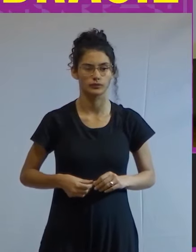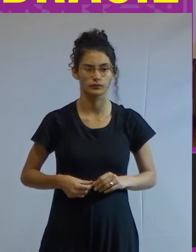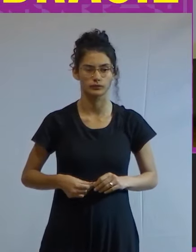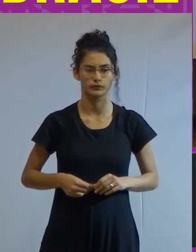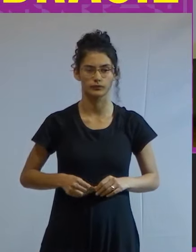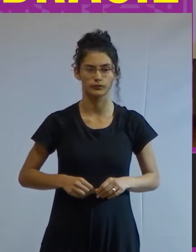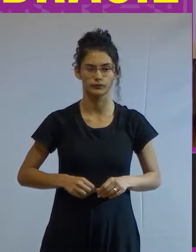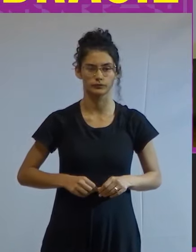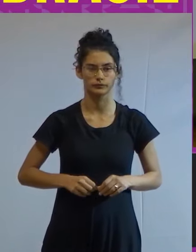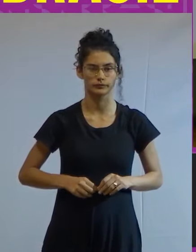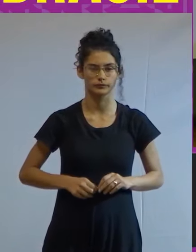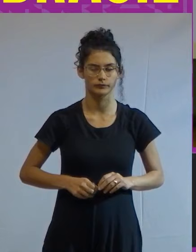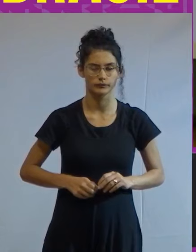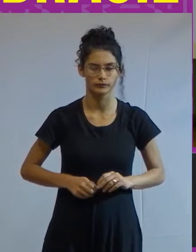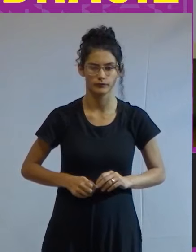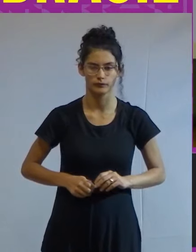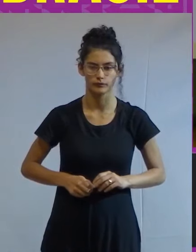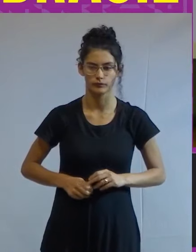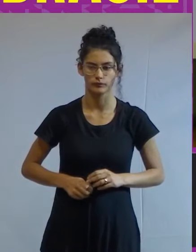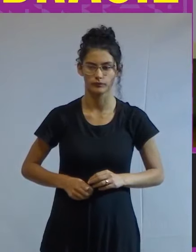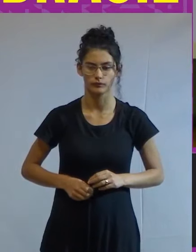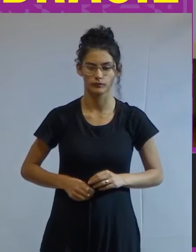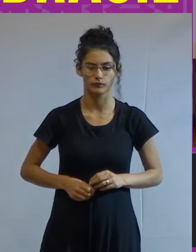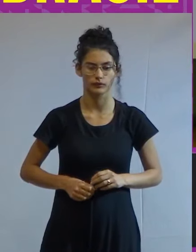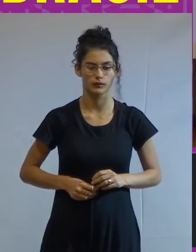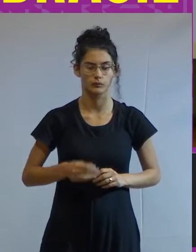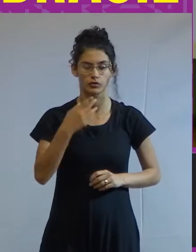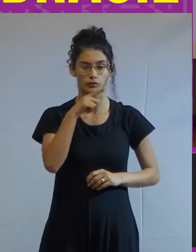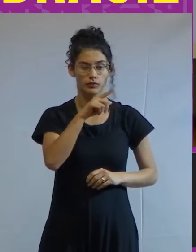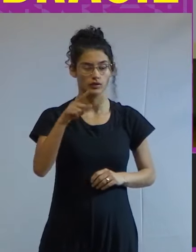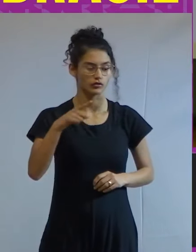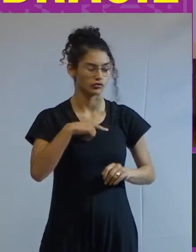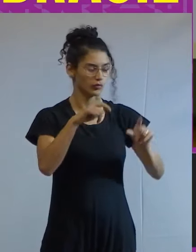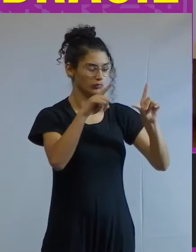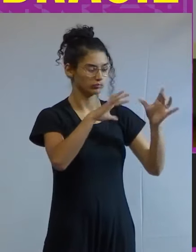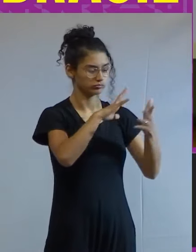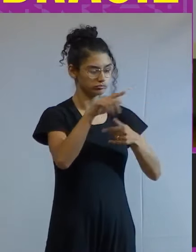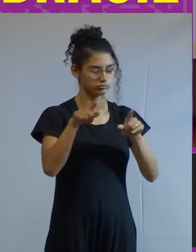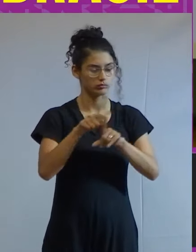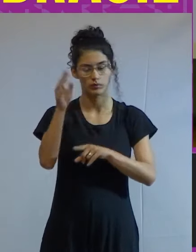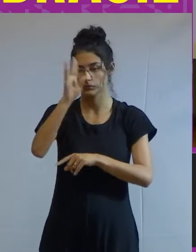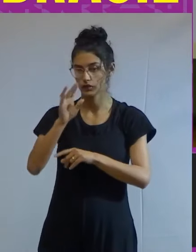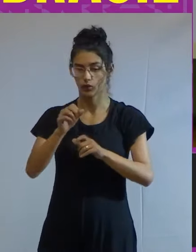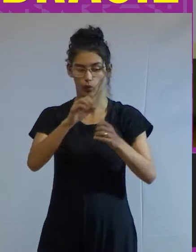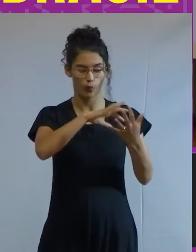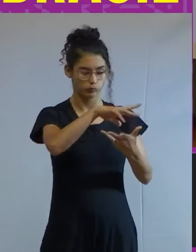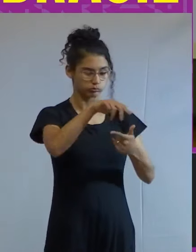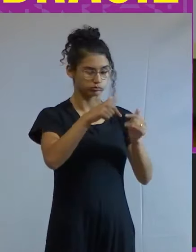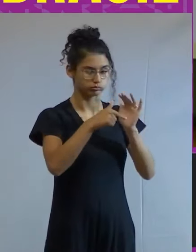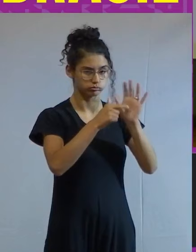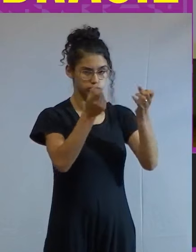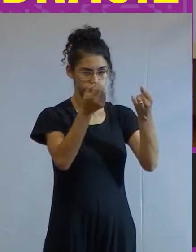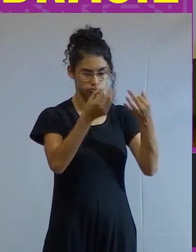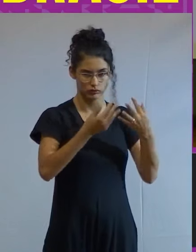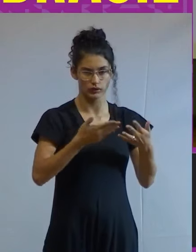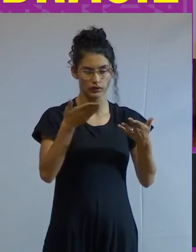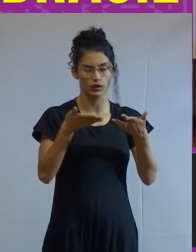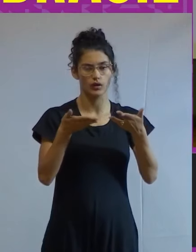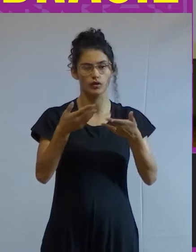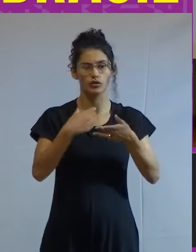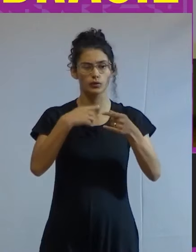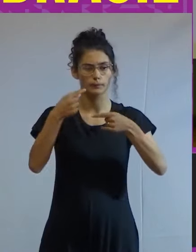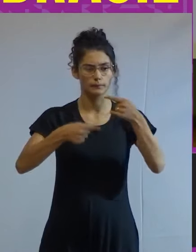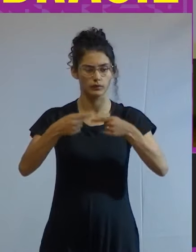como eu prometi para vocês tinha um quadro global e tinha um quadro brasileiro no quadro global e aí eu estou falando das condições